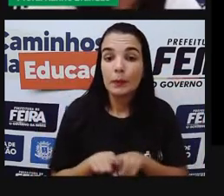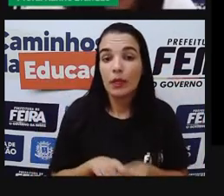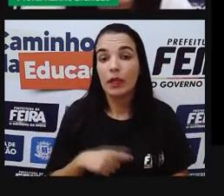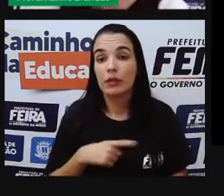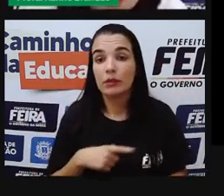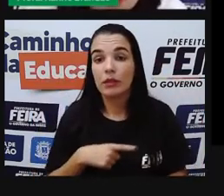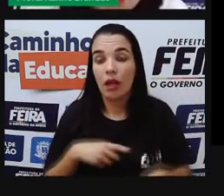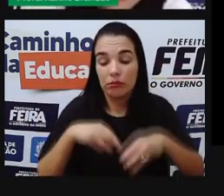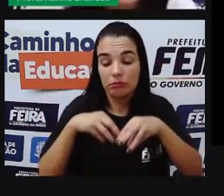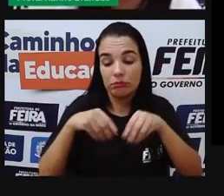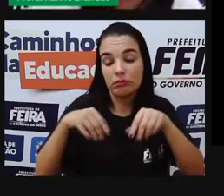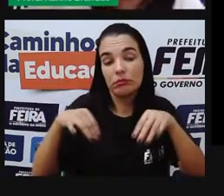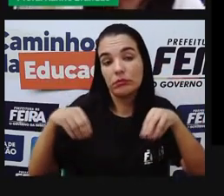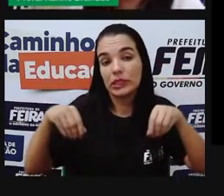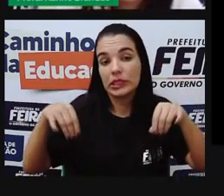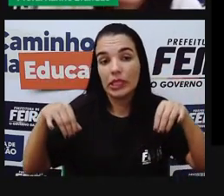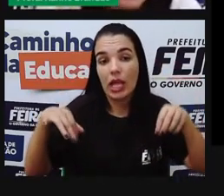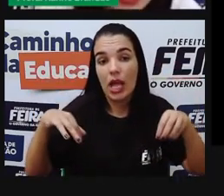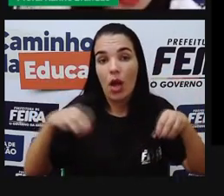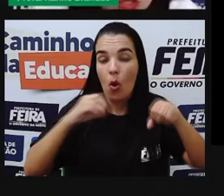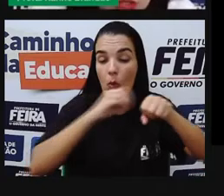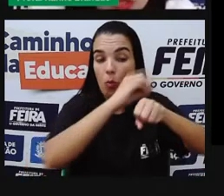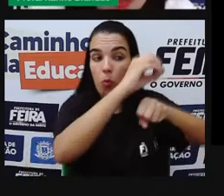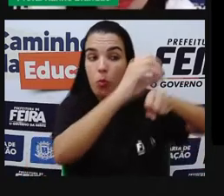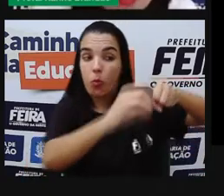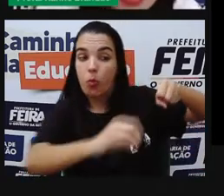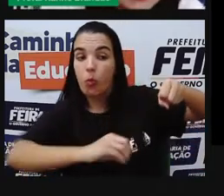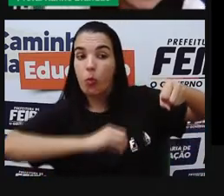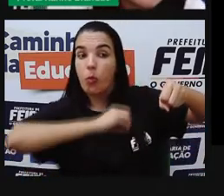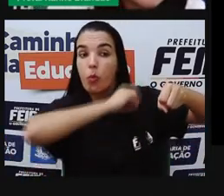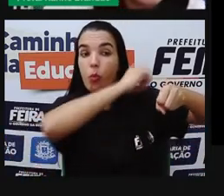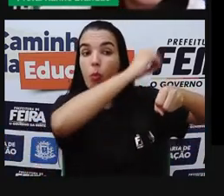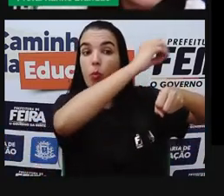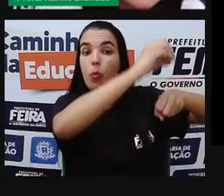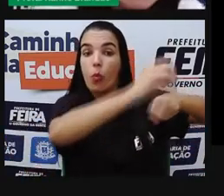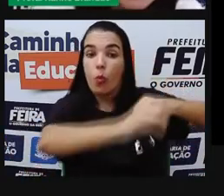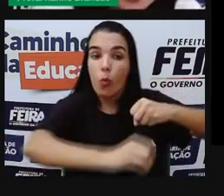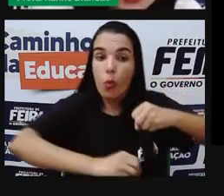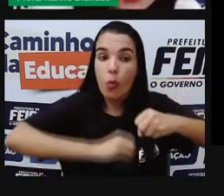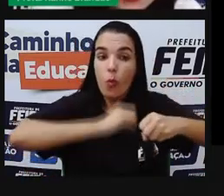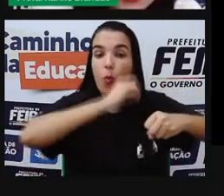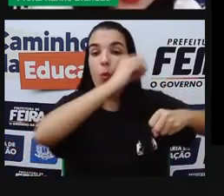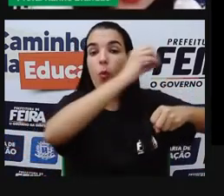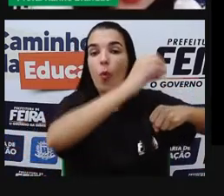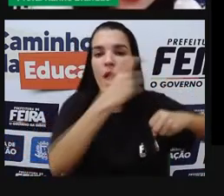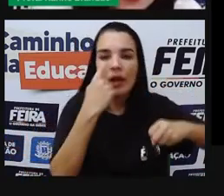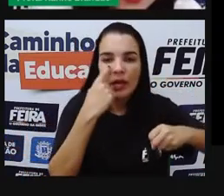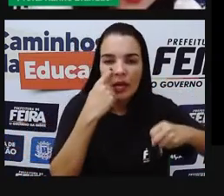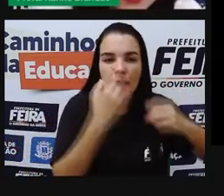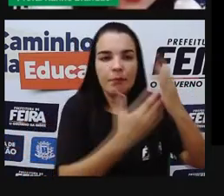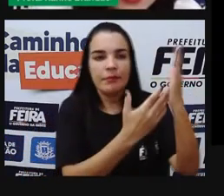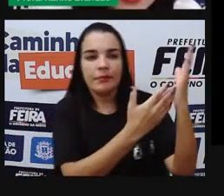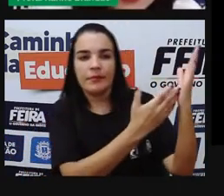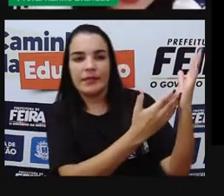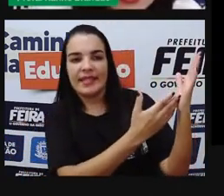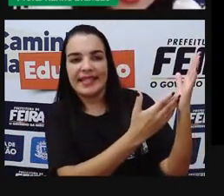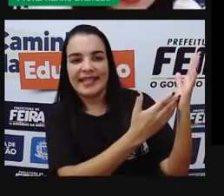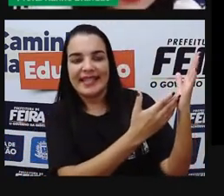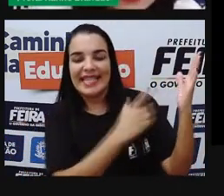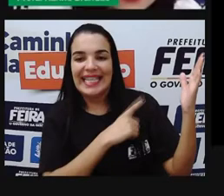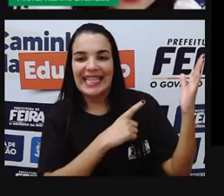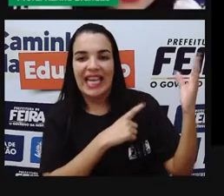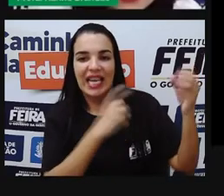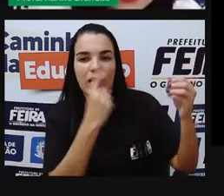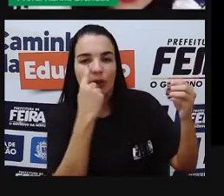onde nós vivemos, né? O sistema solar, onde nós vivemos, tá ali, ó. Nessa pontinha aqui, onde a gente tem essa